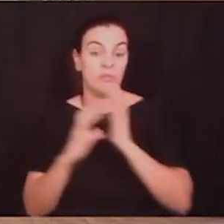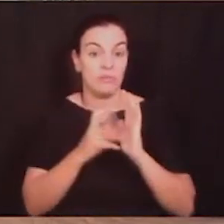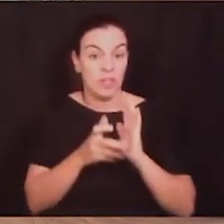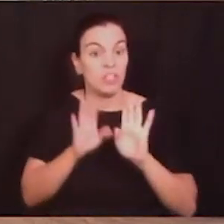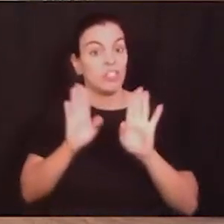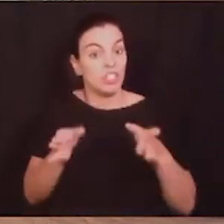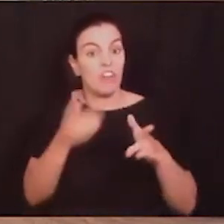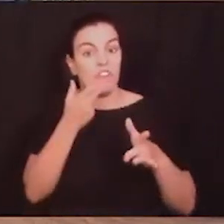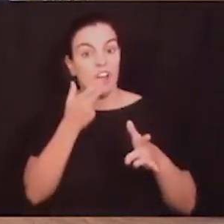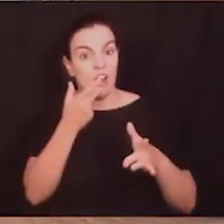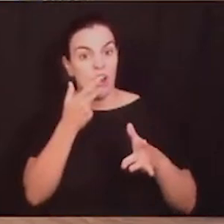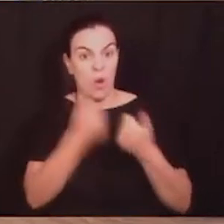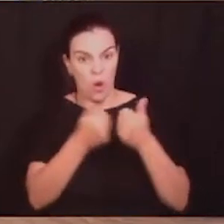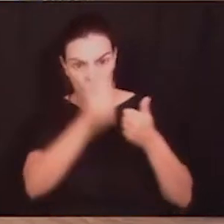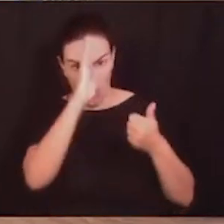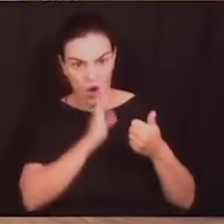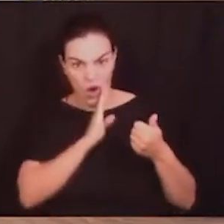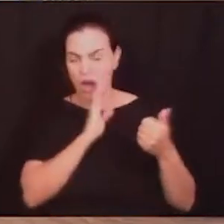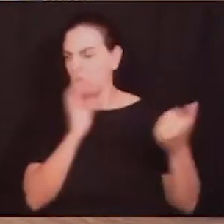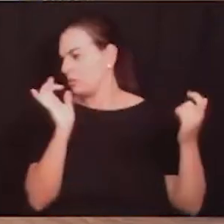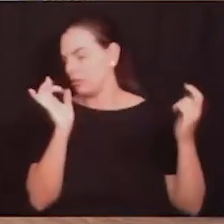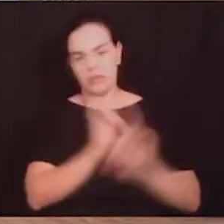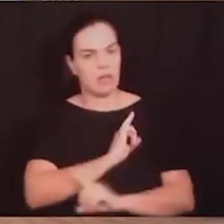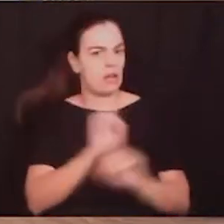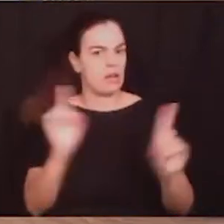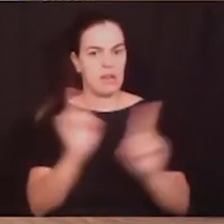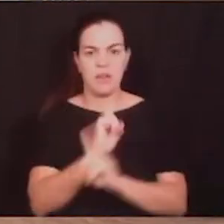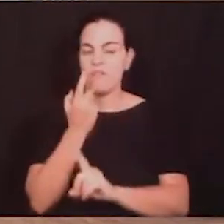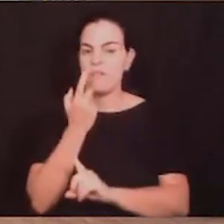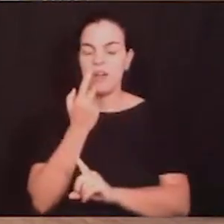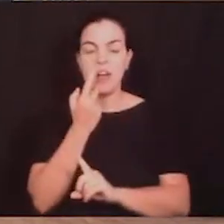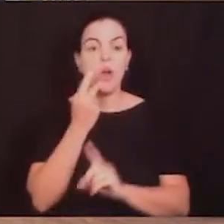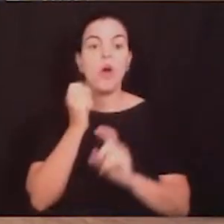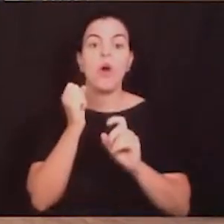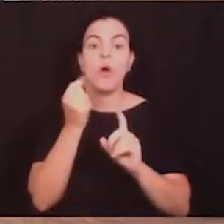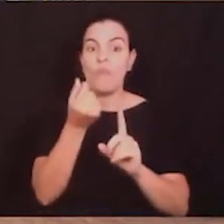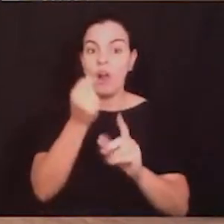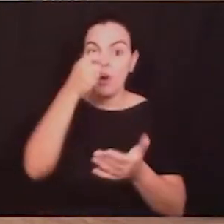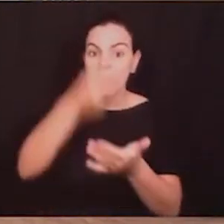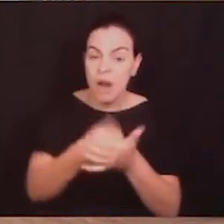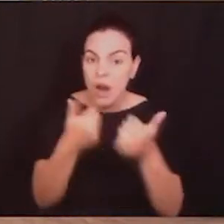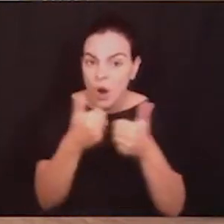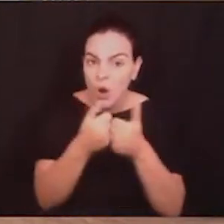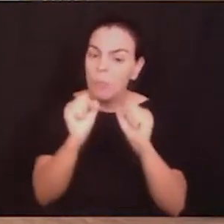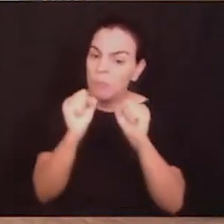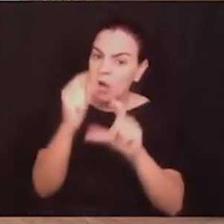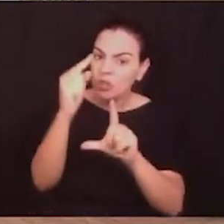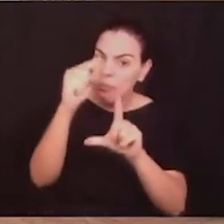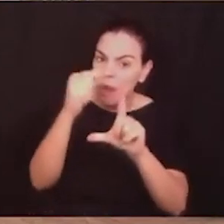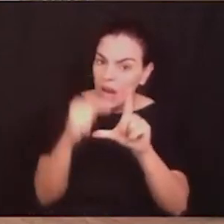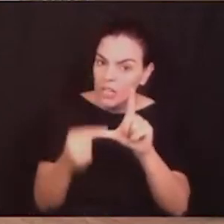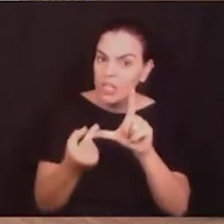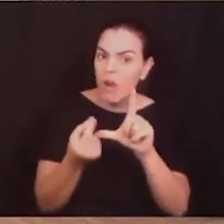Ele já deu entrevista dizendo que a tarifa pode baixar, mas não é o tarifa zero. Então, é importante Vossa Excelência